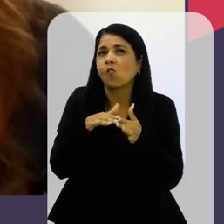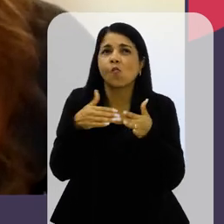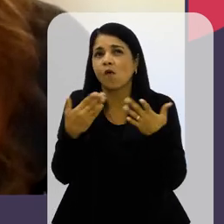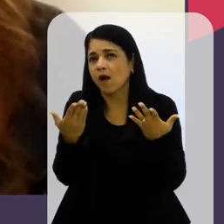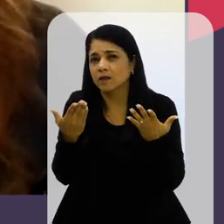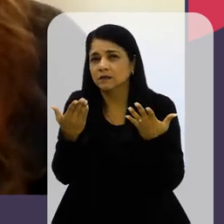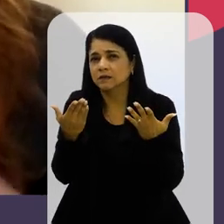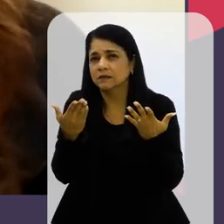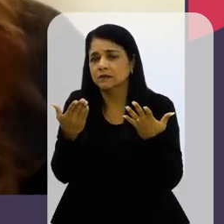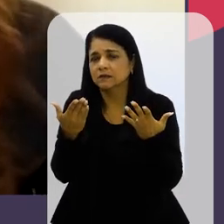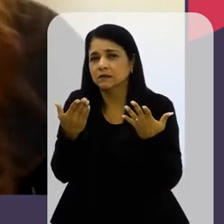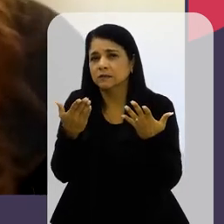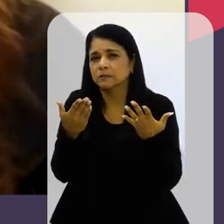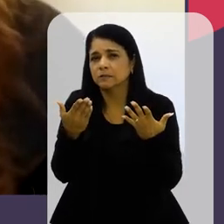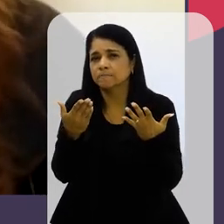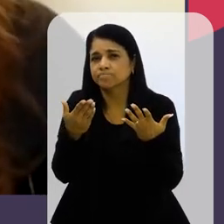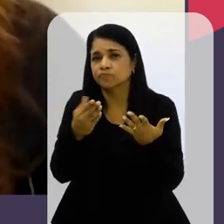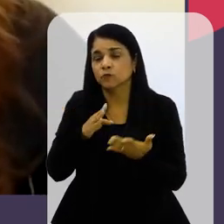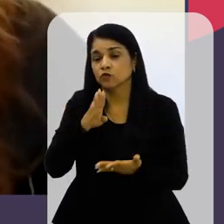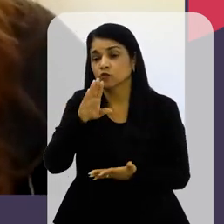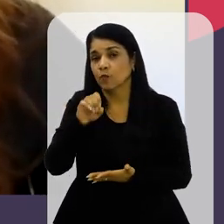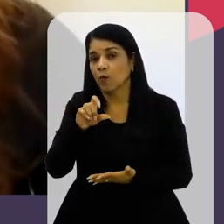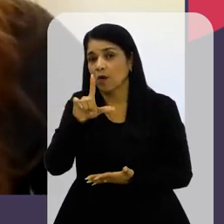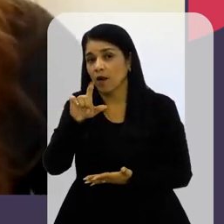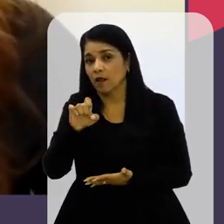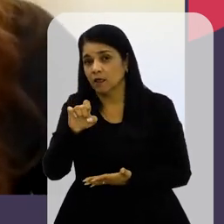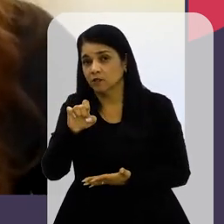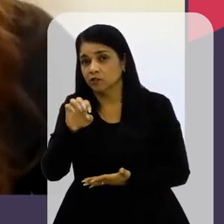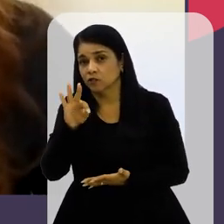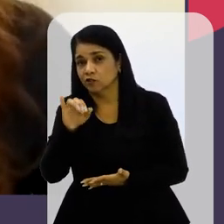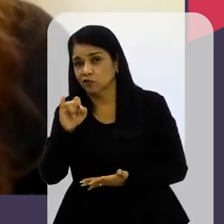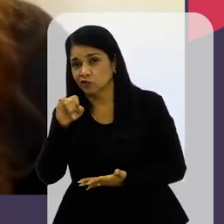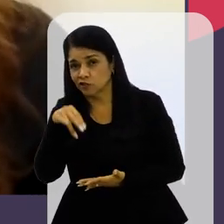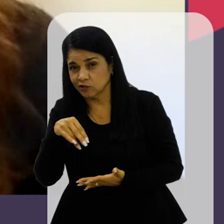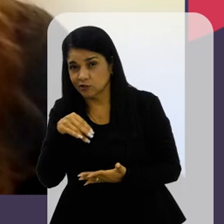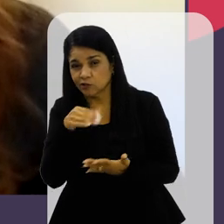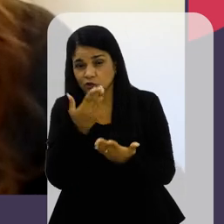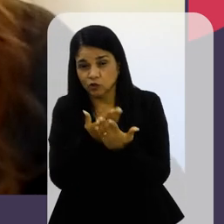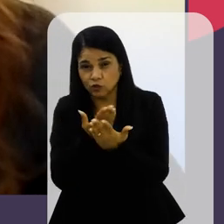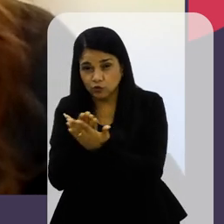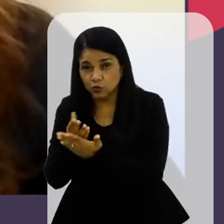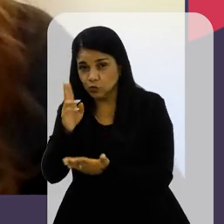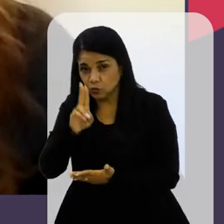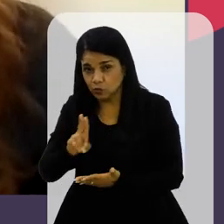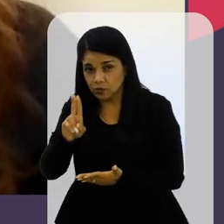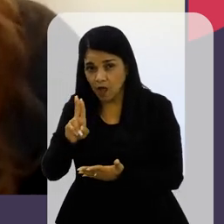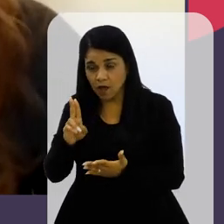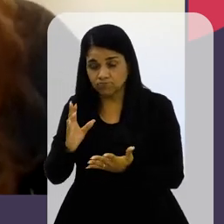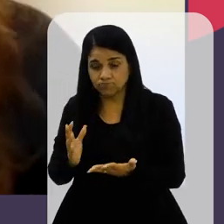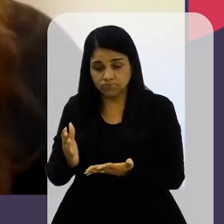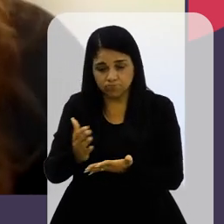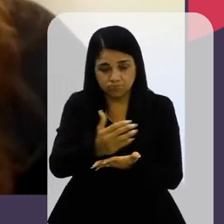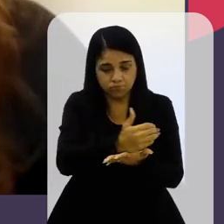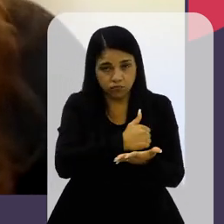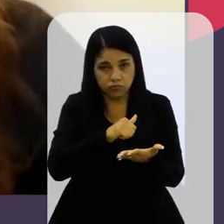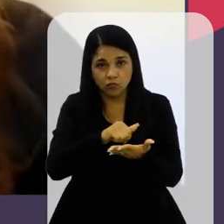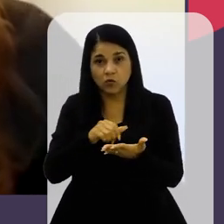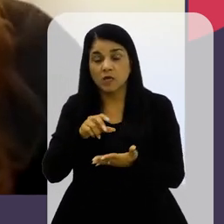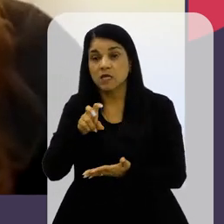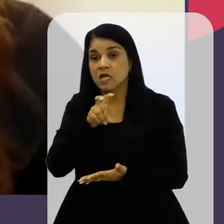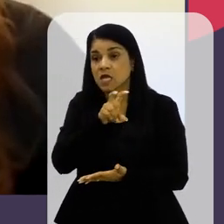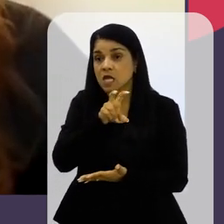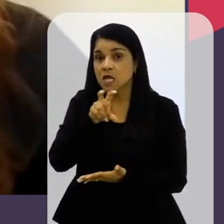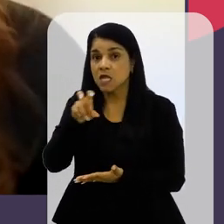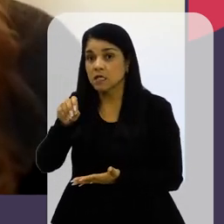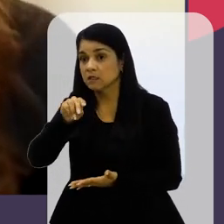De quais seriam As Os boletins de ocorrência Que a gente poderia utilizar No estudo A gente chegou Nesse número